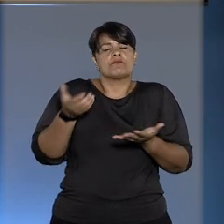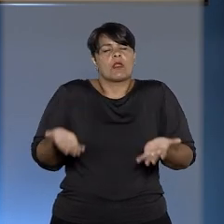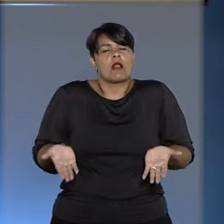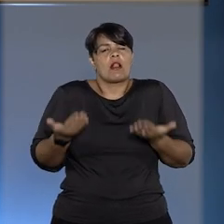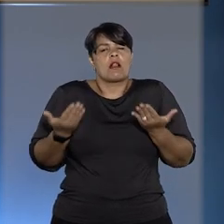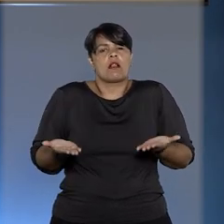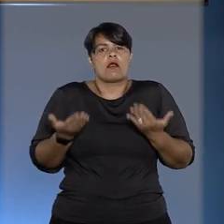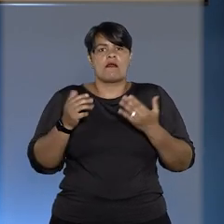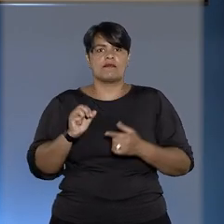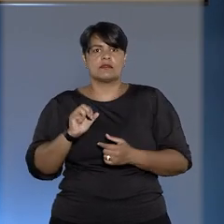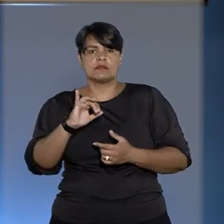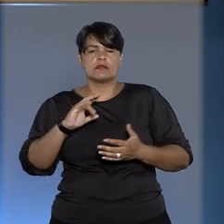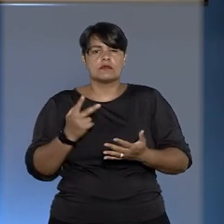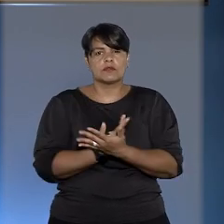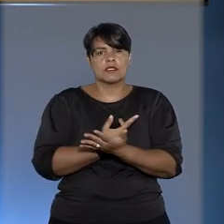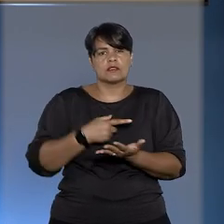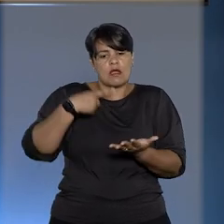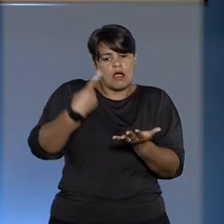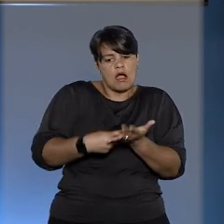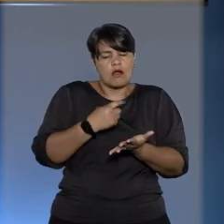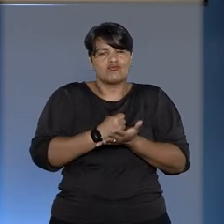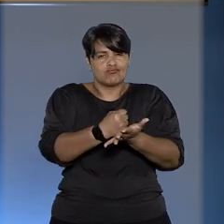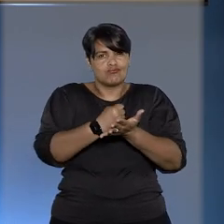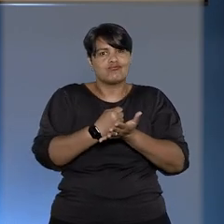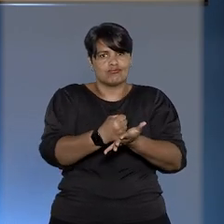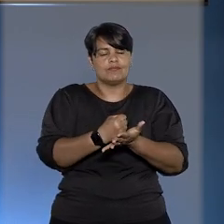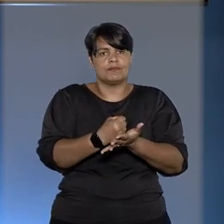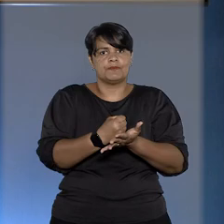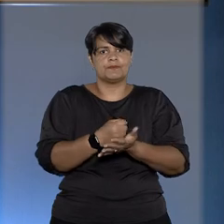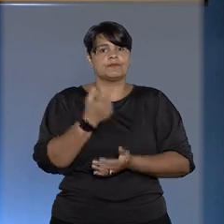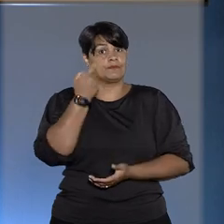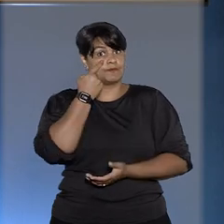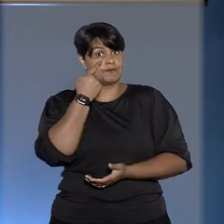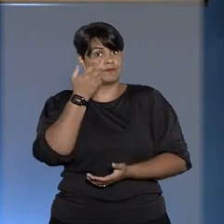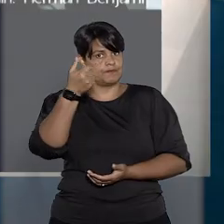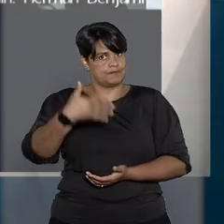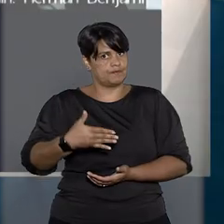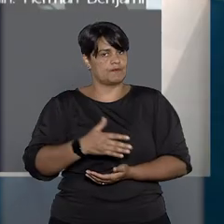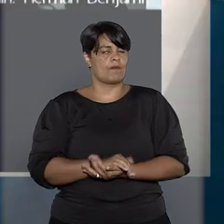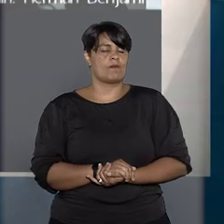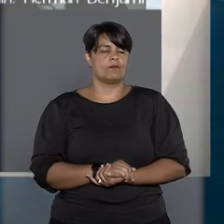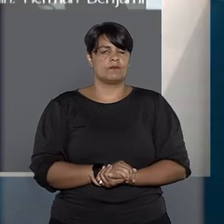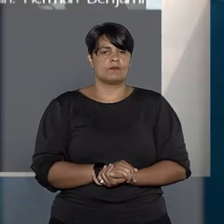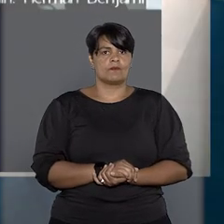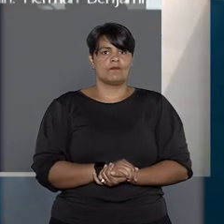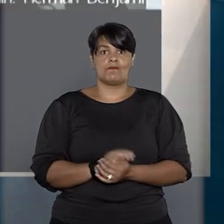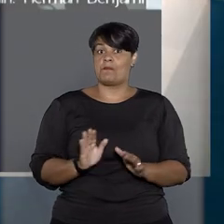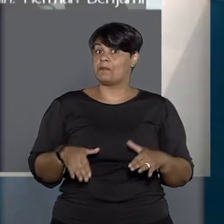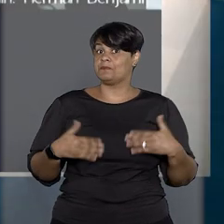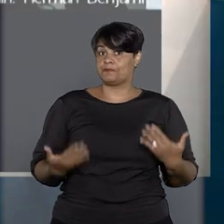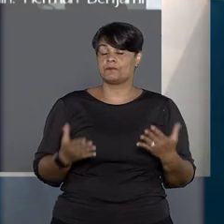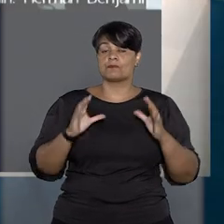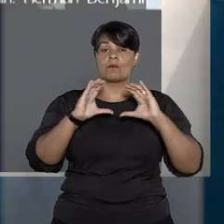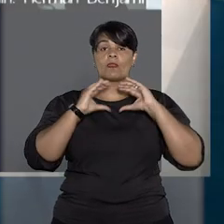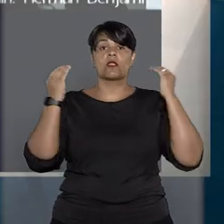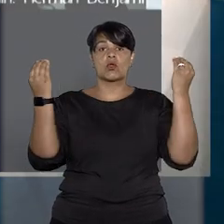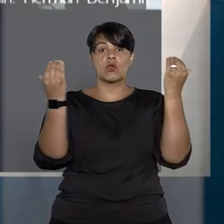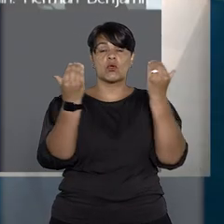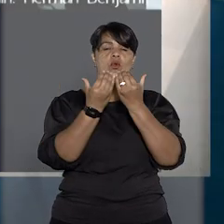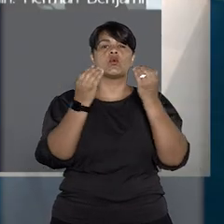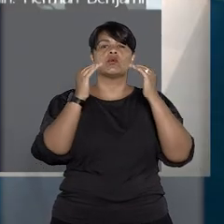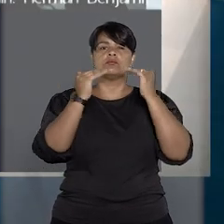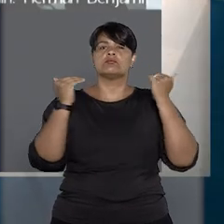mais brandas, em acordo de colaboração premiada. Entenda. Com esse entendimento, a Corte Especial do